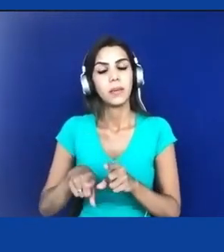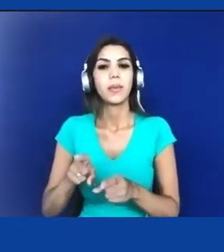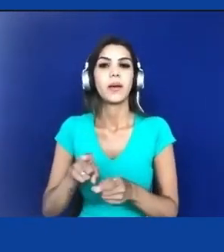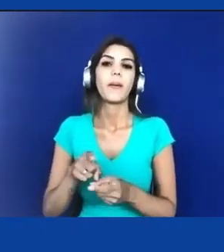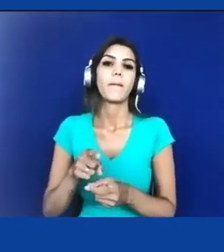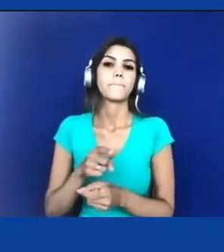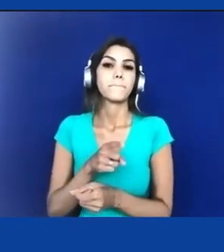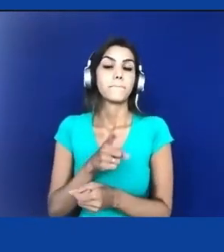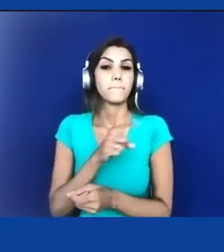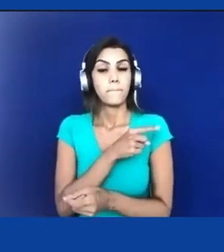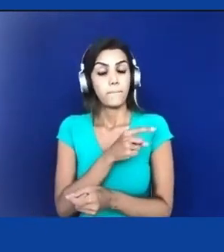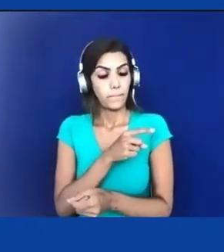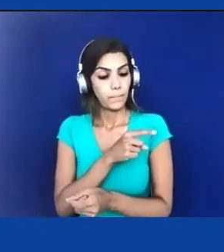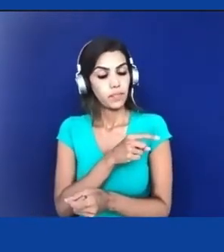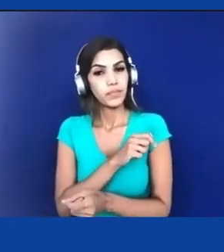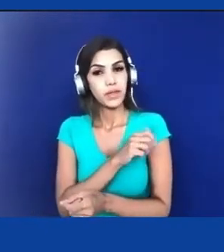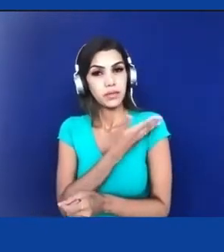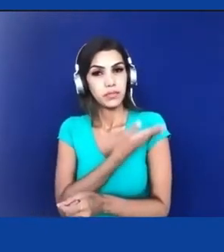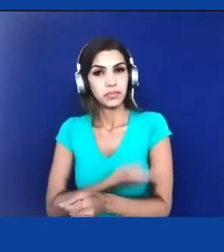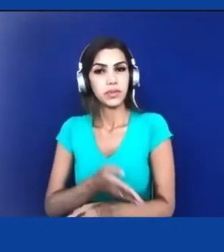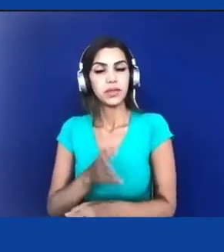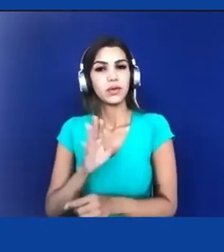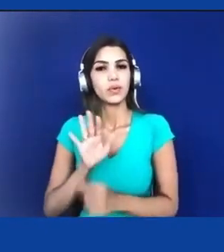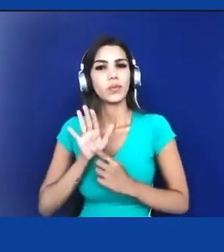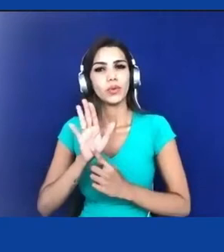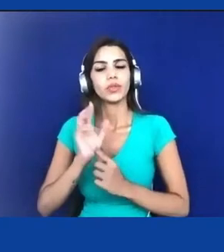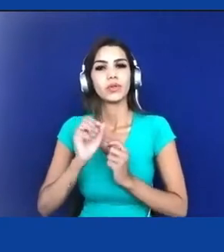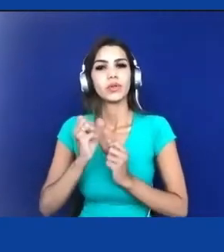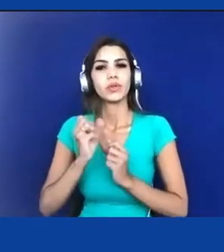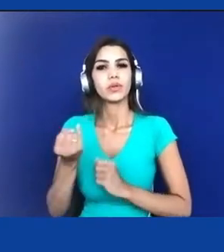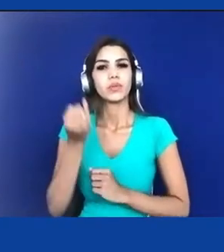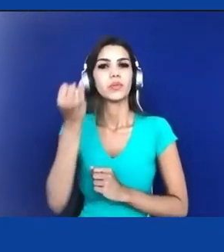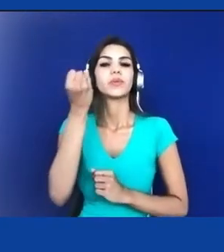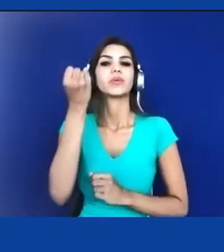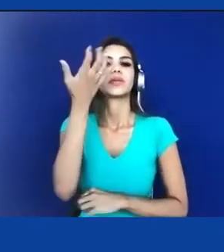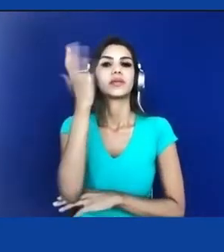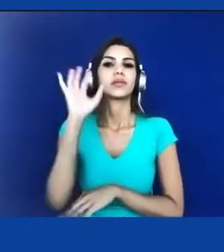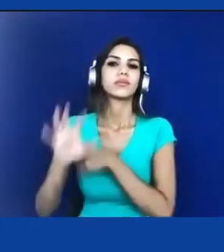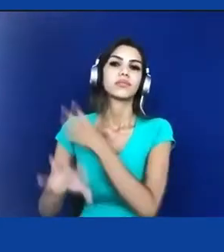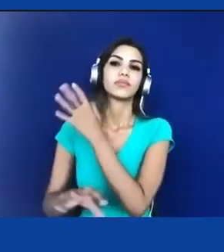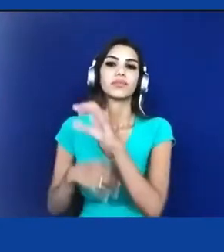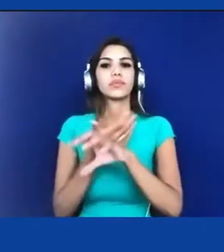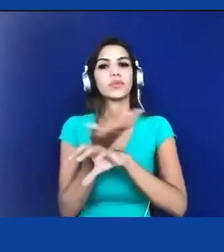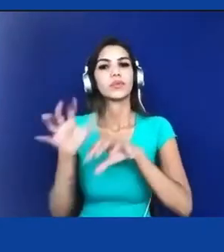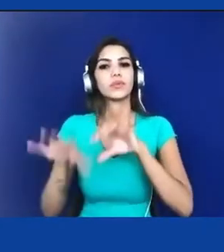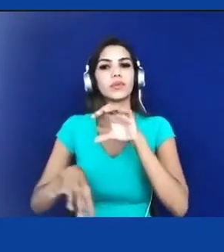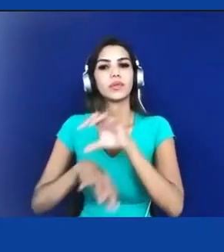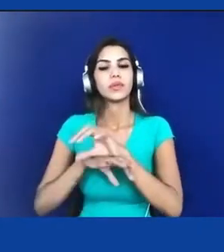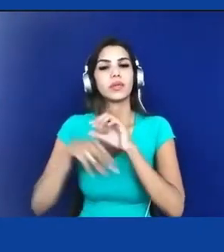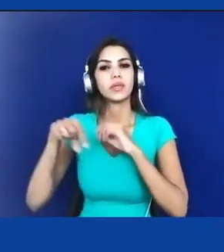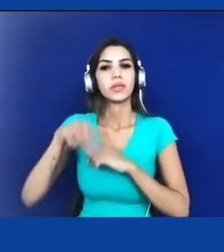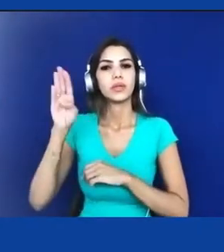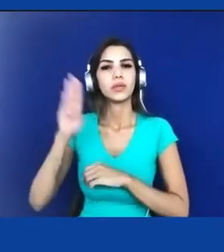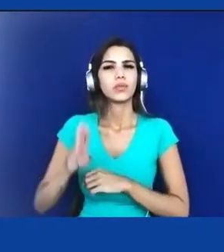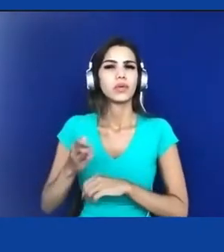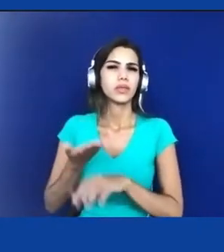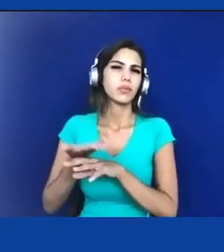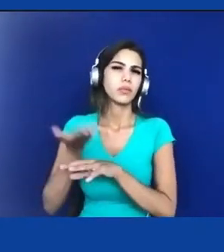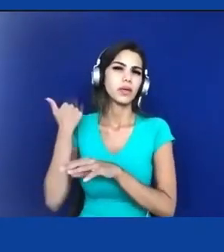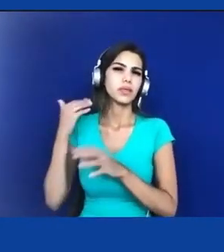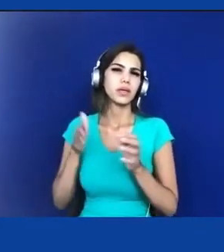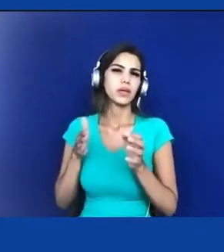e a importância da natureza no projeto do país desde o período colonial. Nunca foi uma postura amplamente